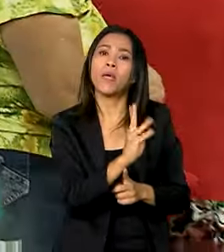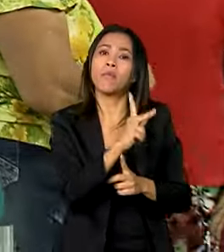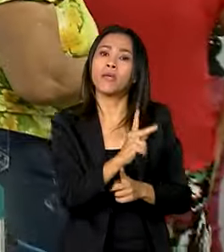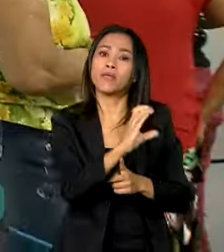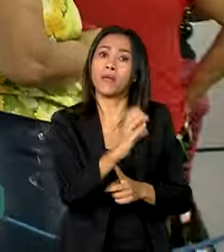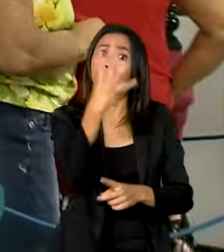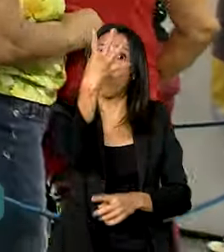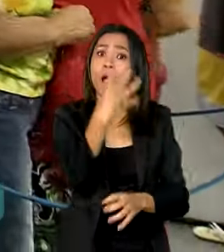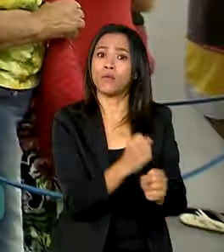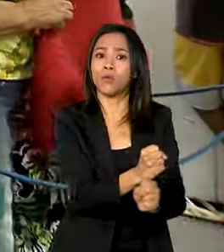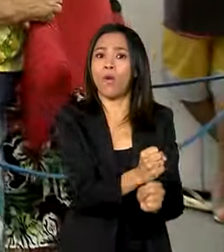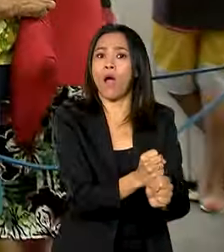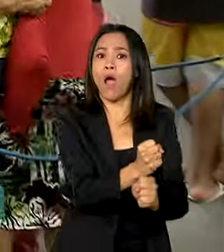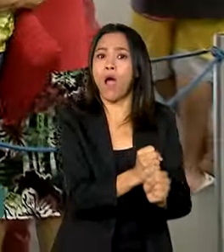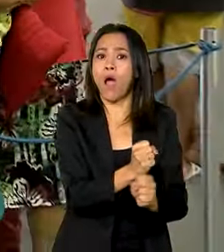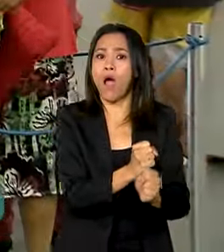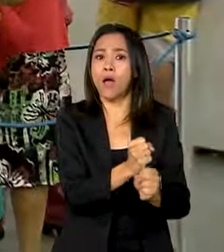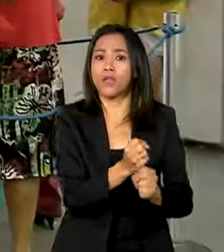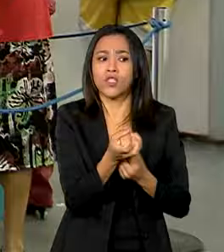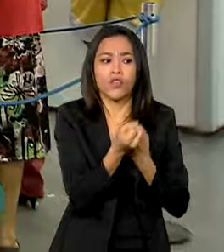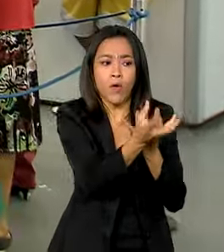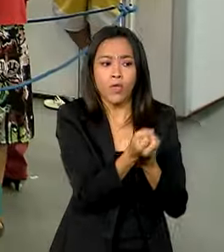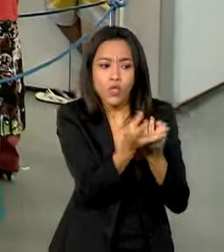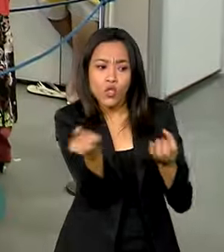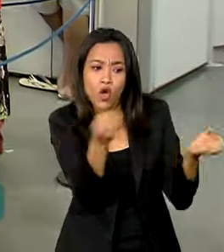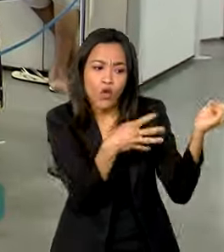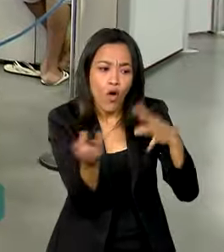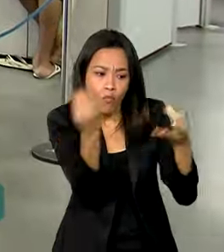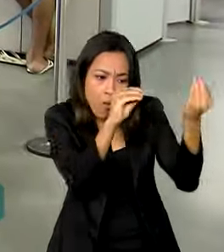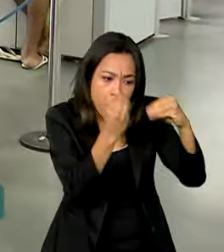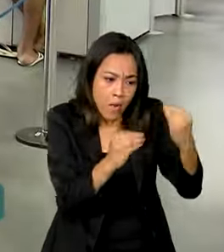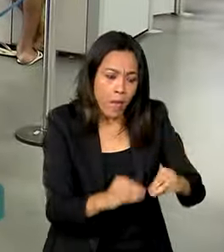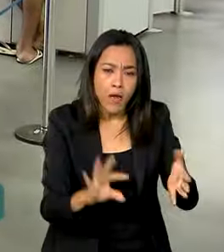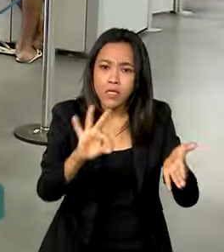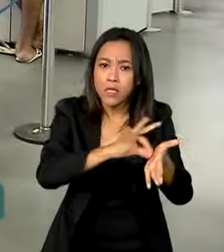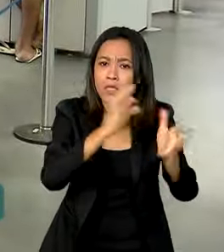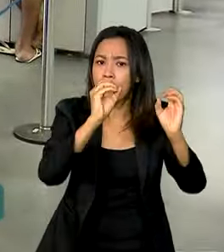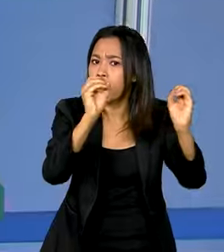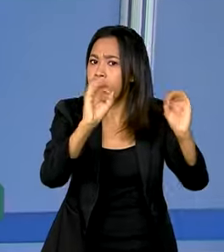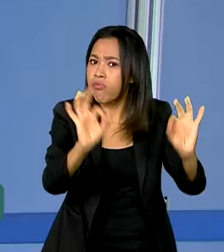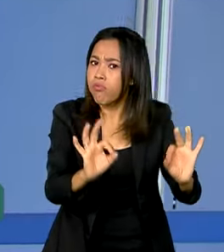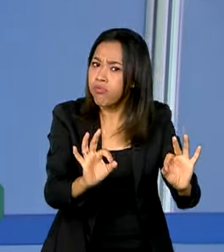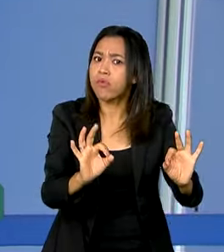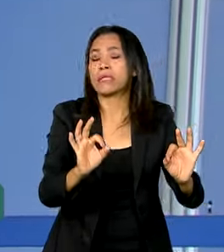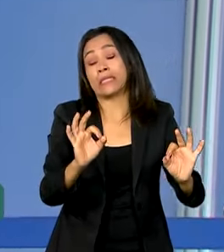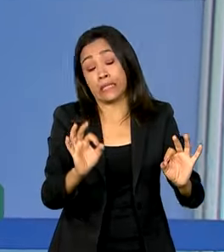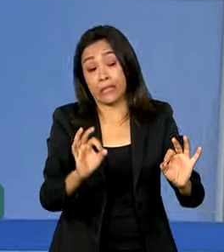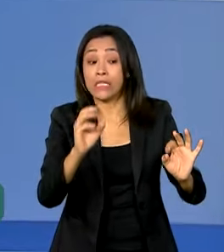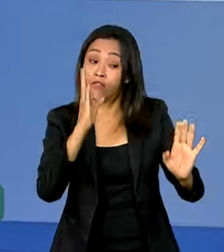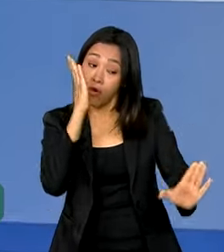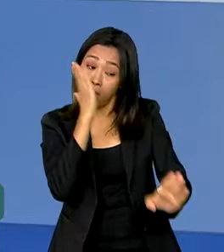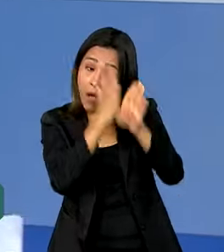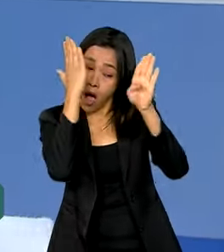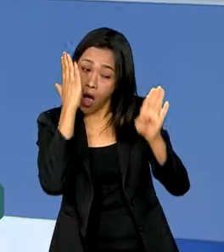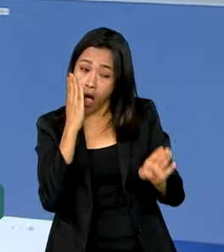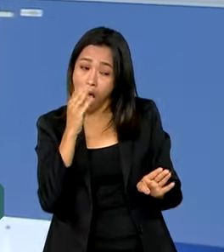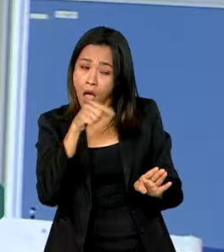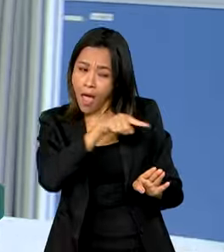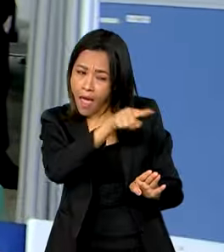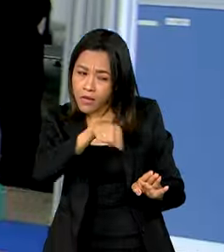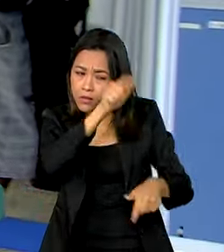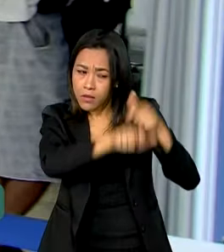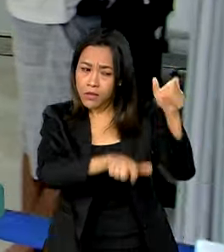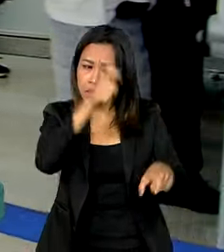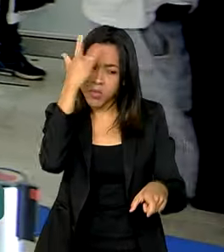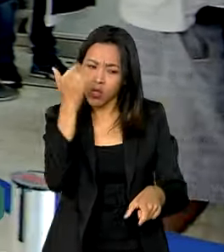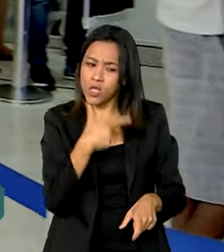quatro anos sem atualizar as informações ou sem inscrição no Cadastro Único. Se for constatado que essas pessoas